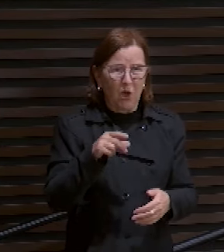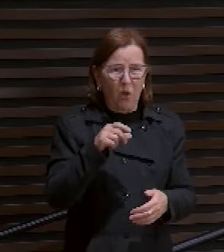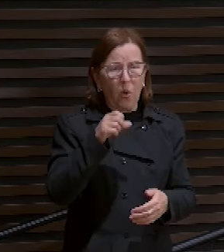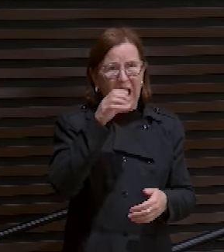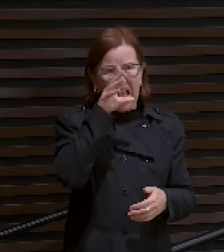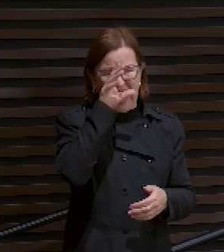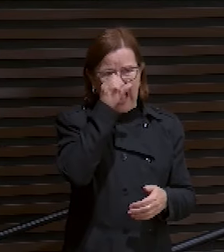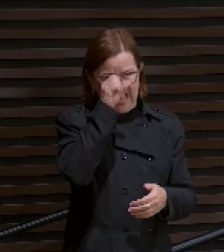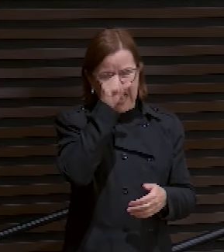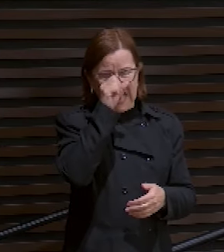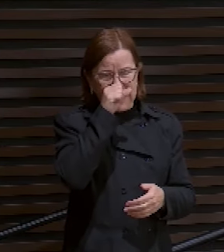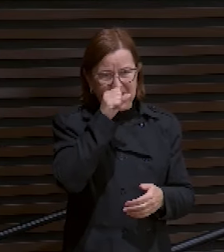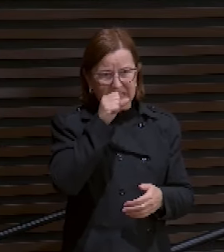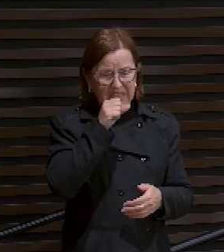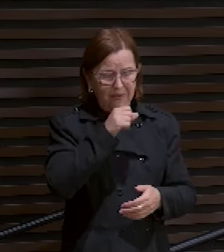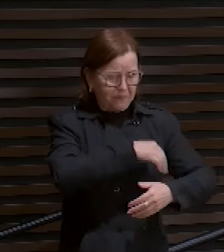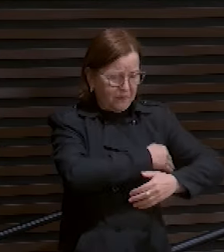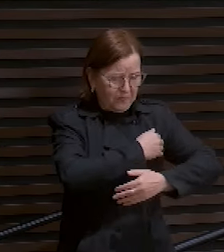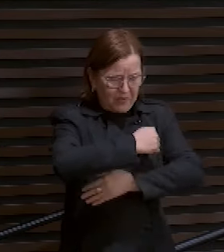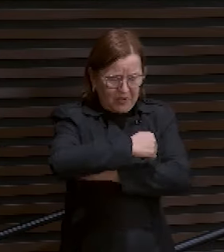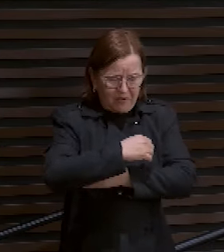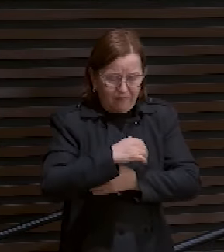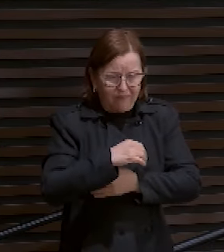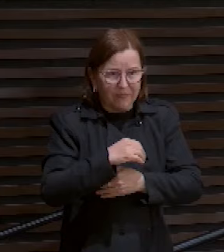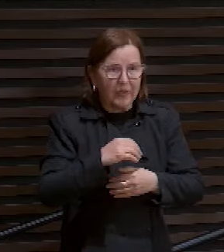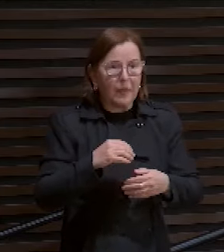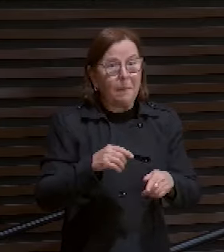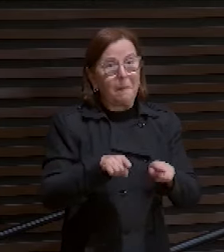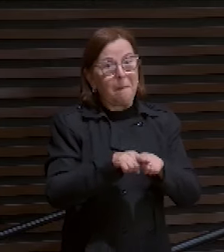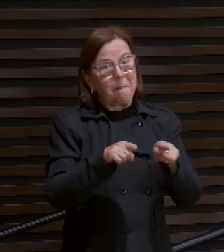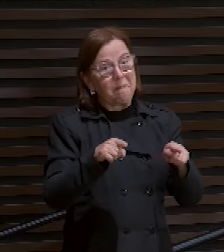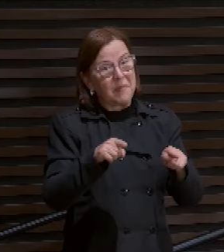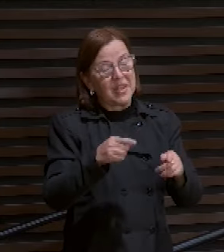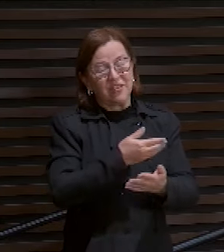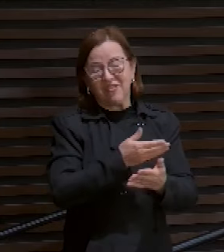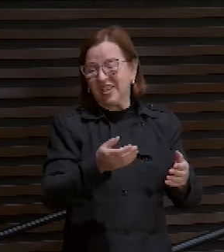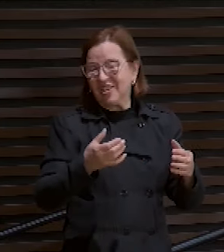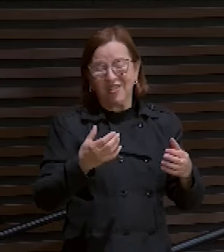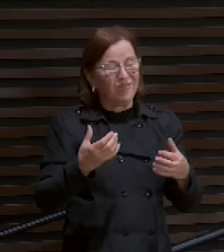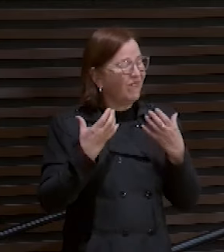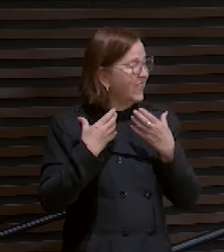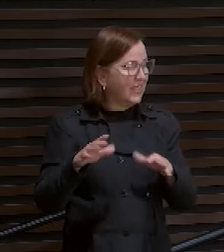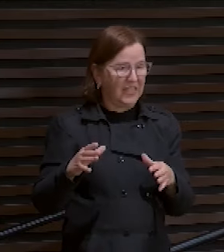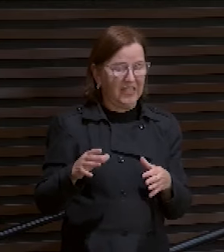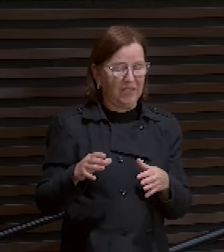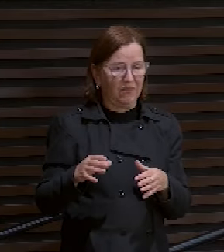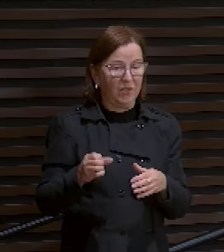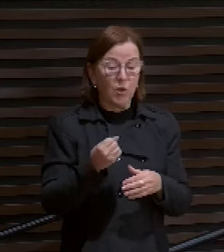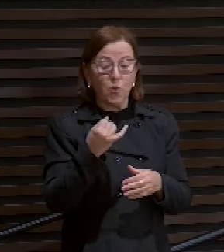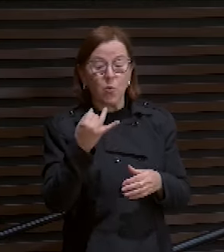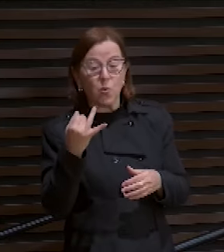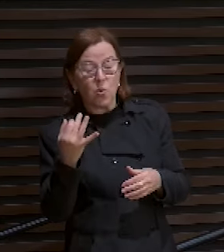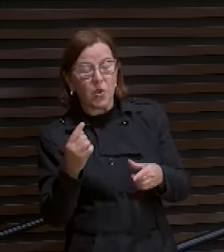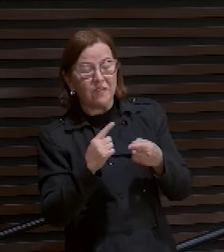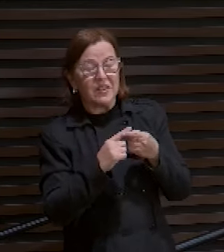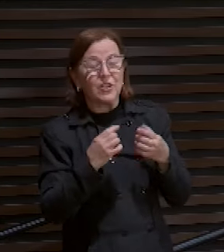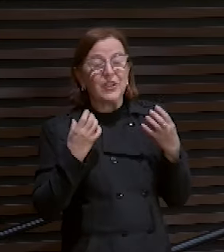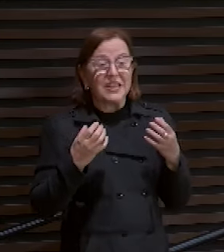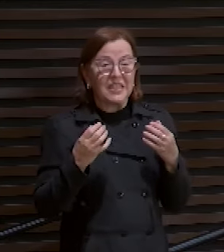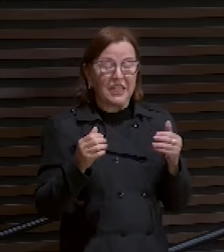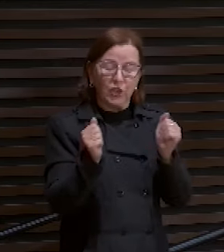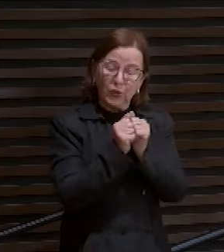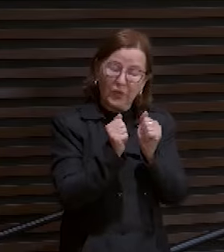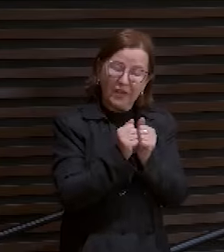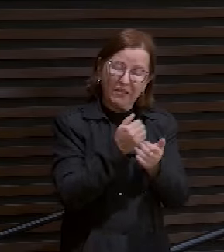Os pintainhos debaixo das asas. E vocês não quiseram. Quantas vezes eu quis isso, fazer isso. Isso foi um choro